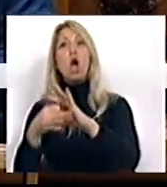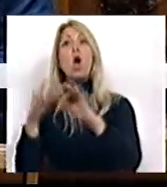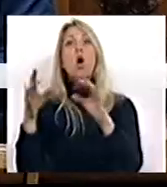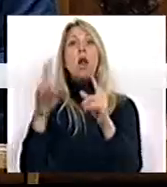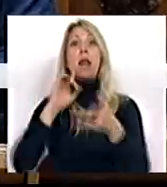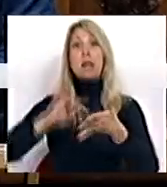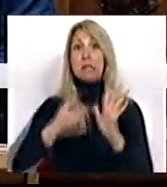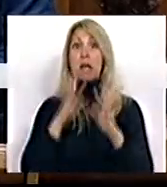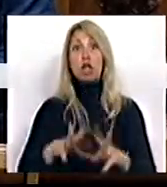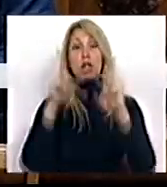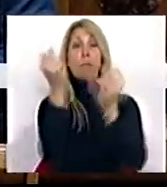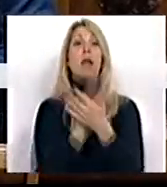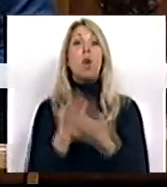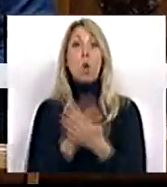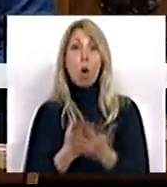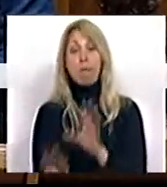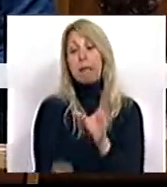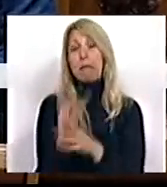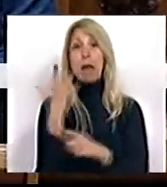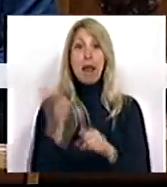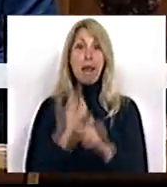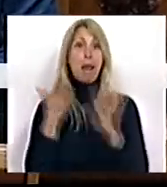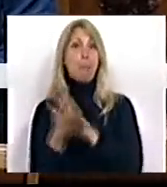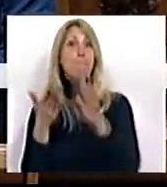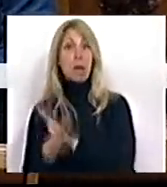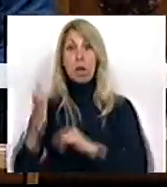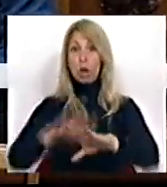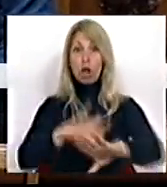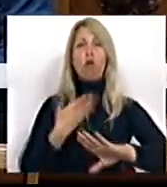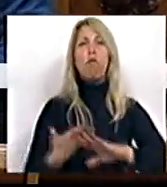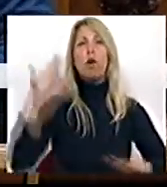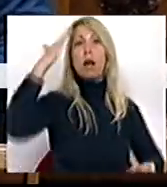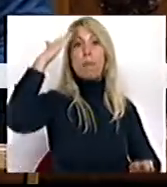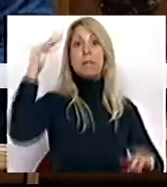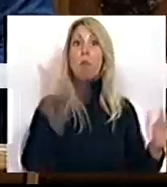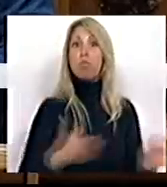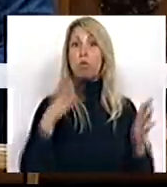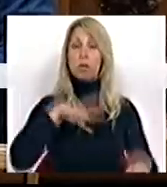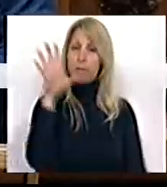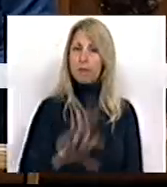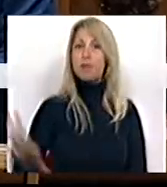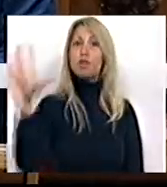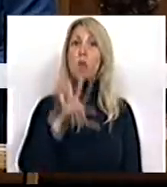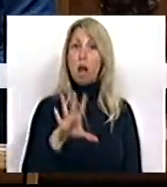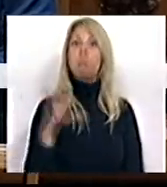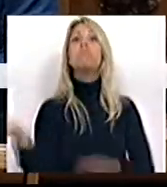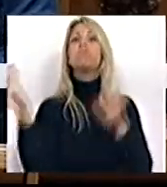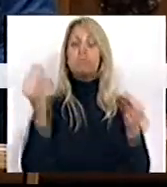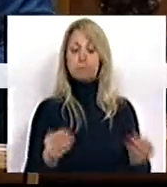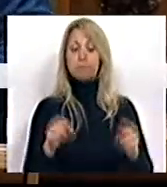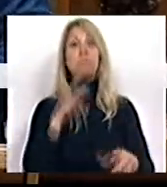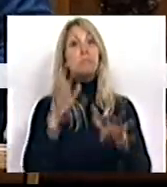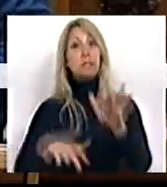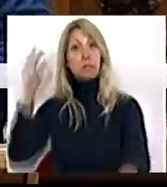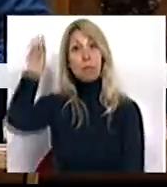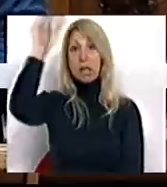as necessidades de crescimento económico, de criação de emprego e de reforço da capacidade produtiva nacional. Traremos então à Assembleia